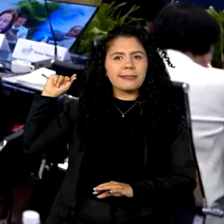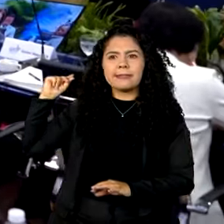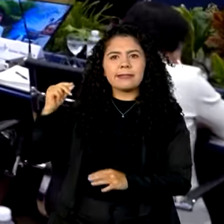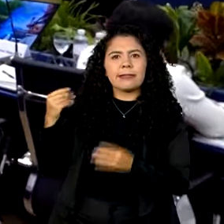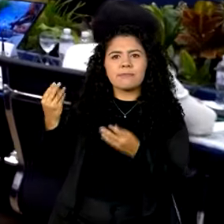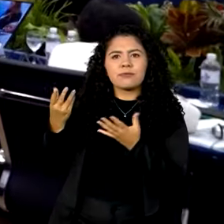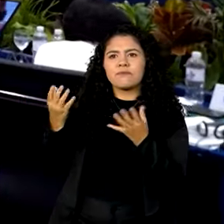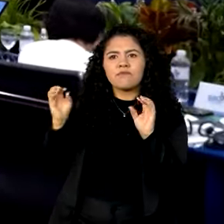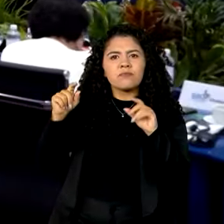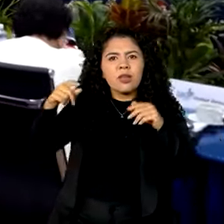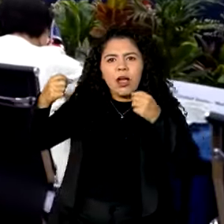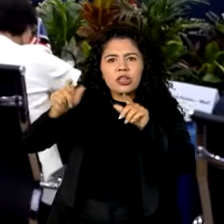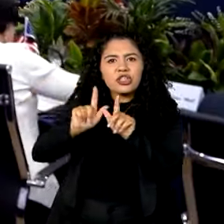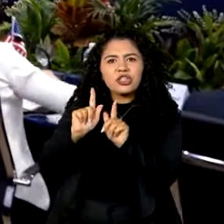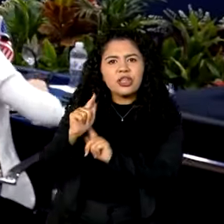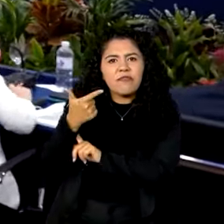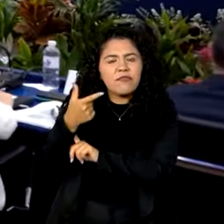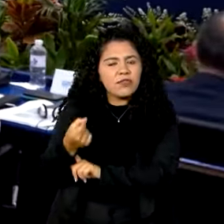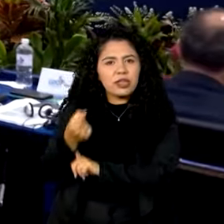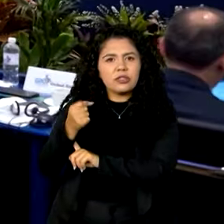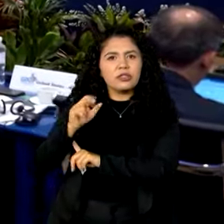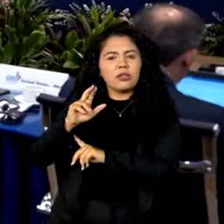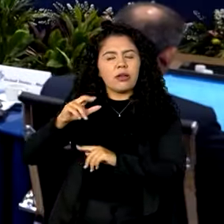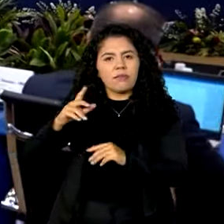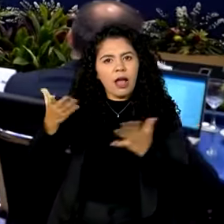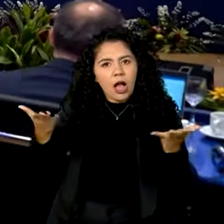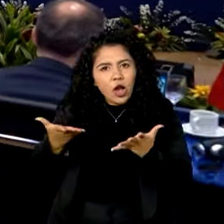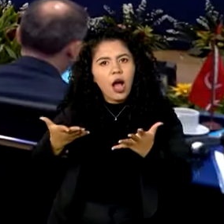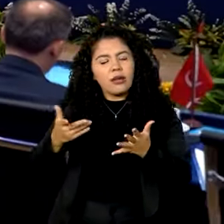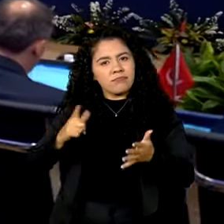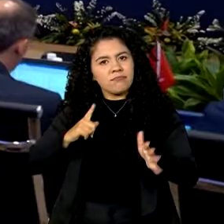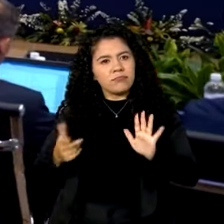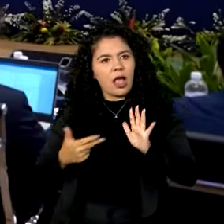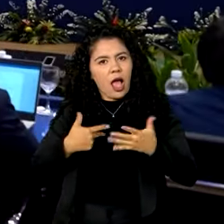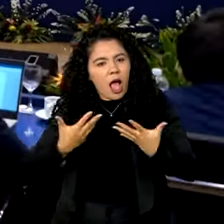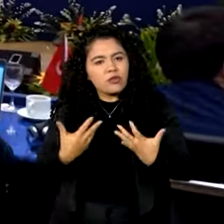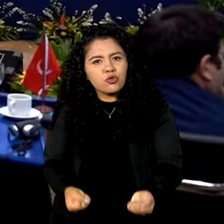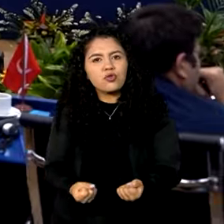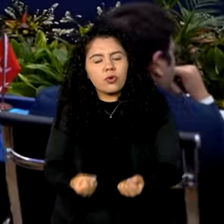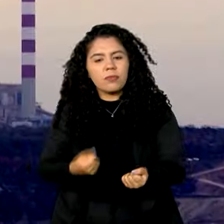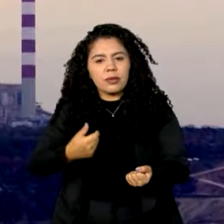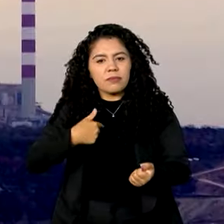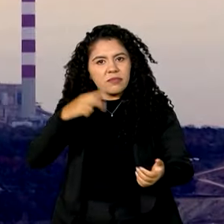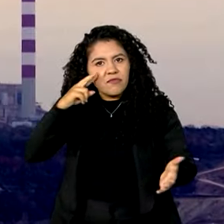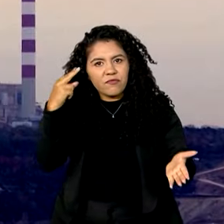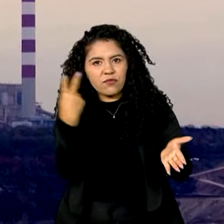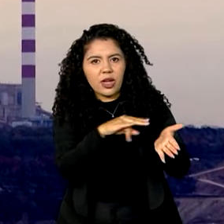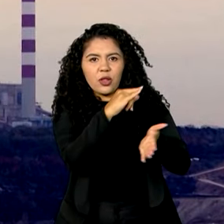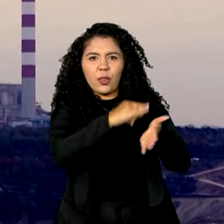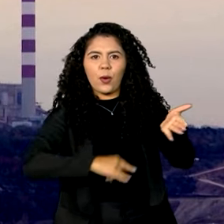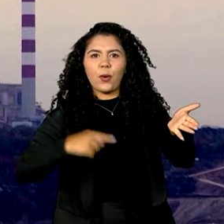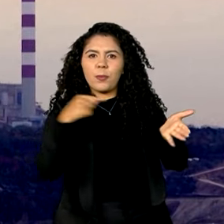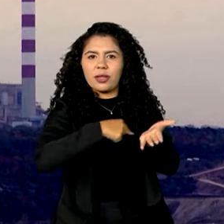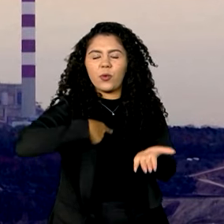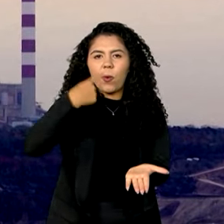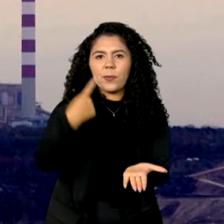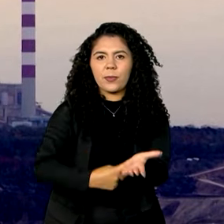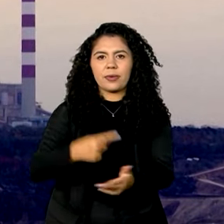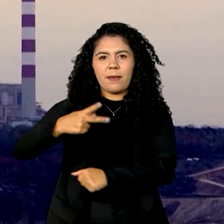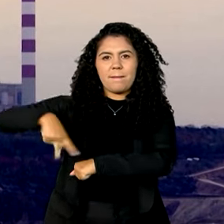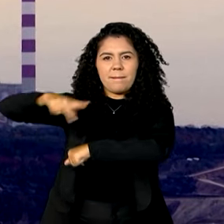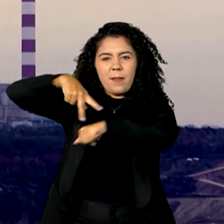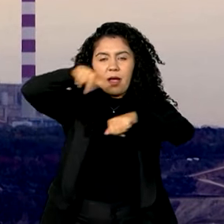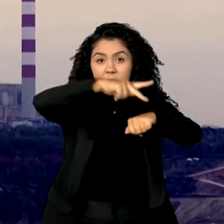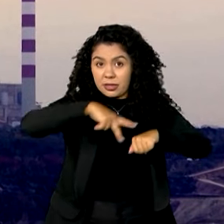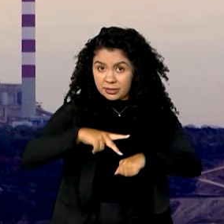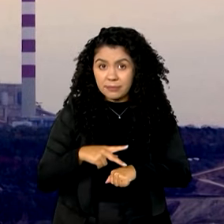falando com uma voz, com essa responsabilidade. É isso que vocês vão ler ali na declaração. E